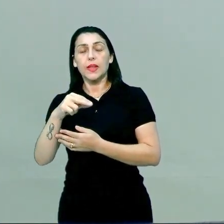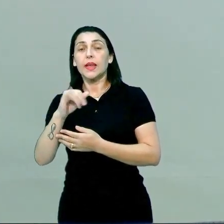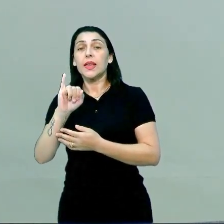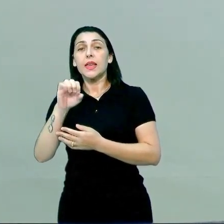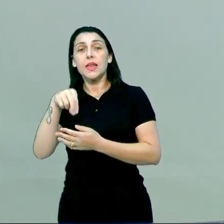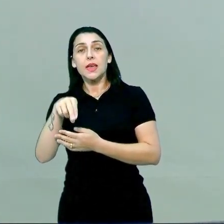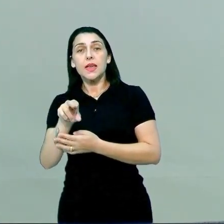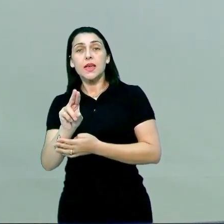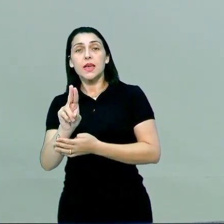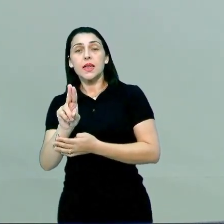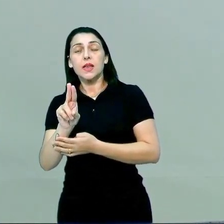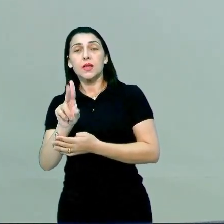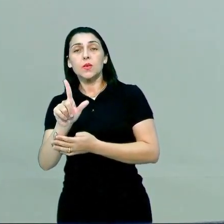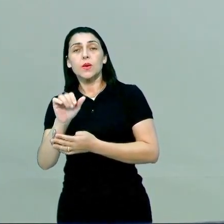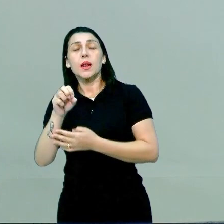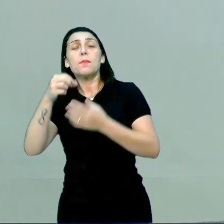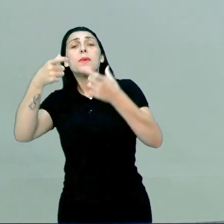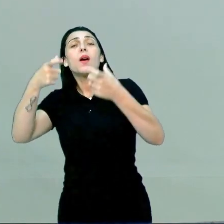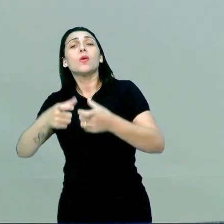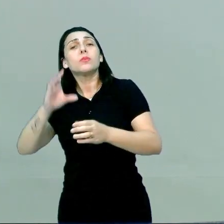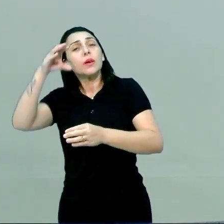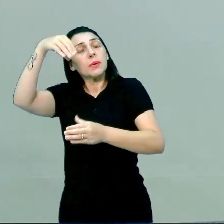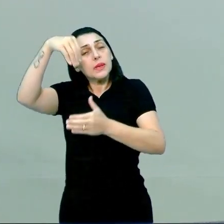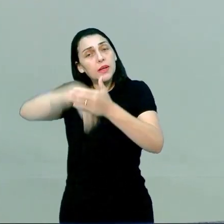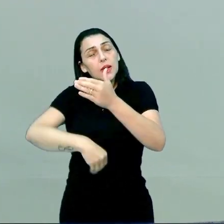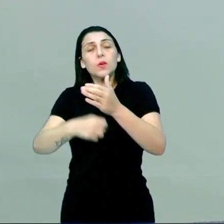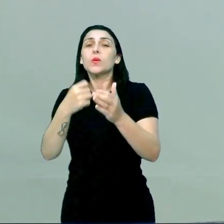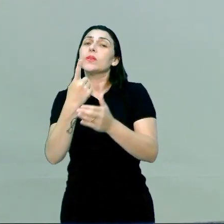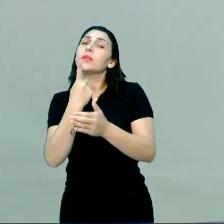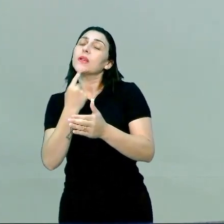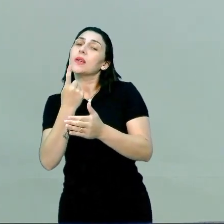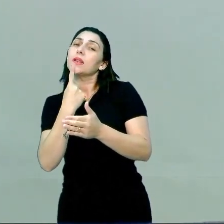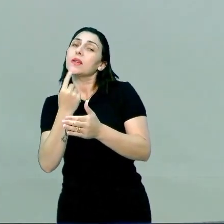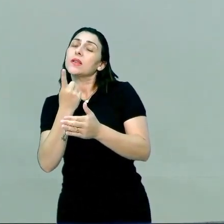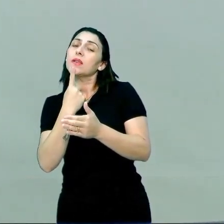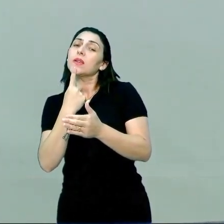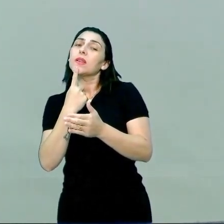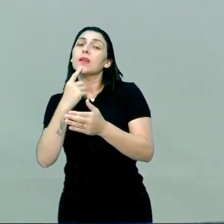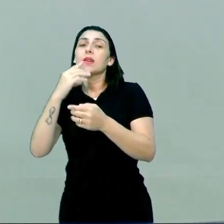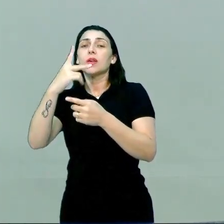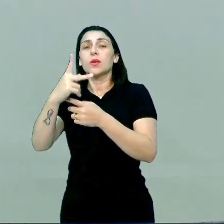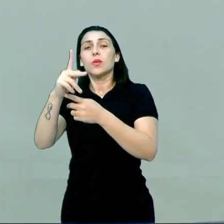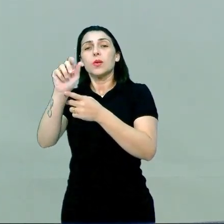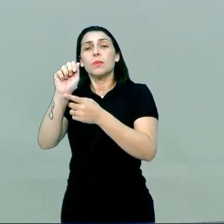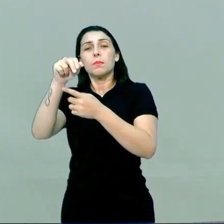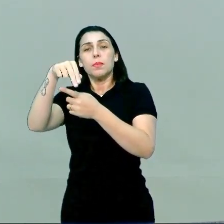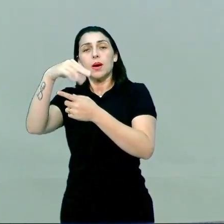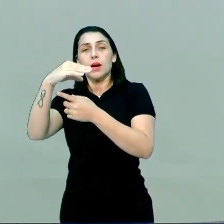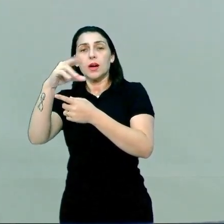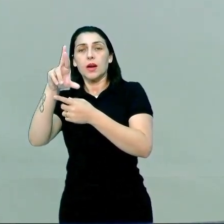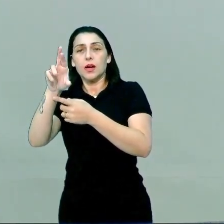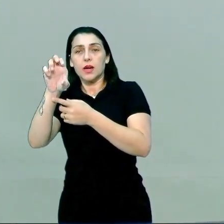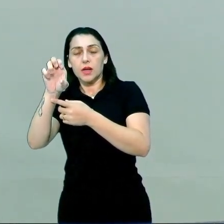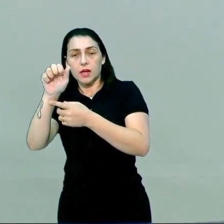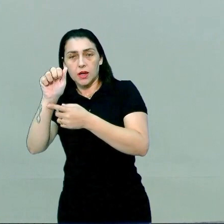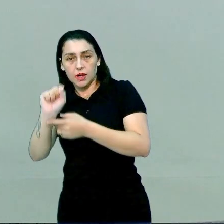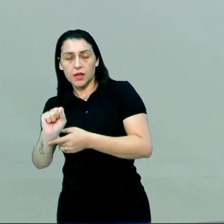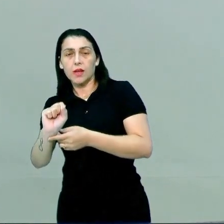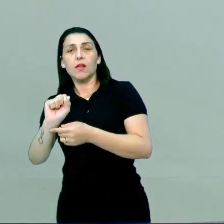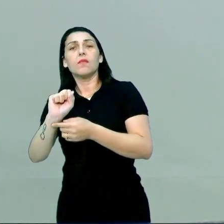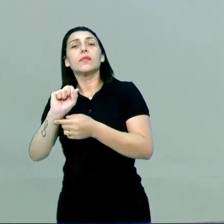insulina. A insulina vai para onde? Vai para dentro do sangue. E o pâncreas, ele vai liberar um